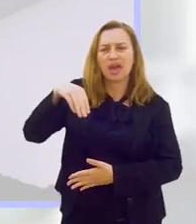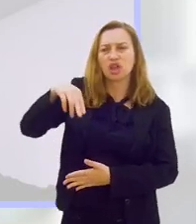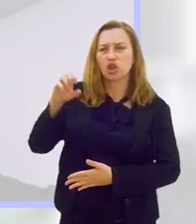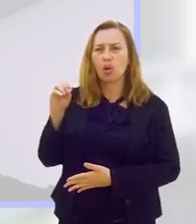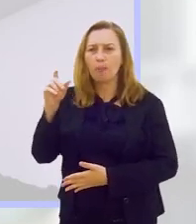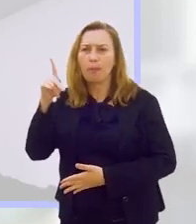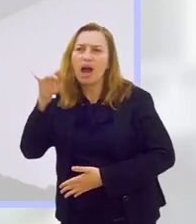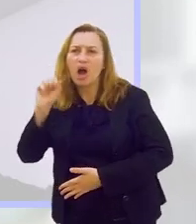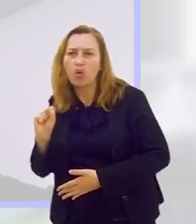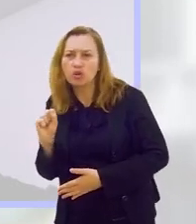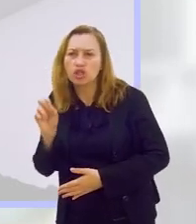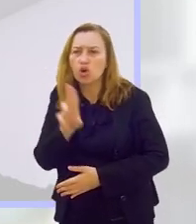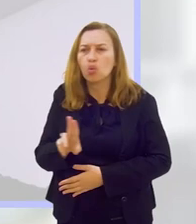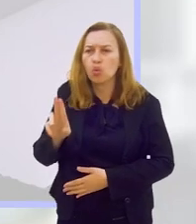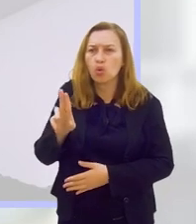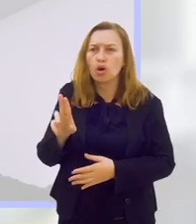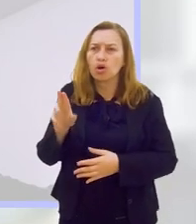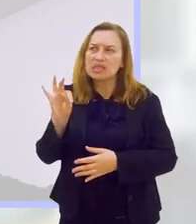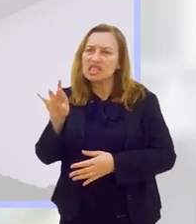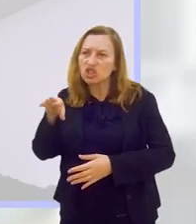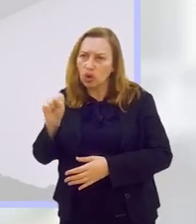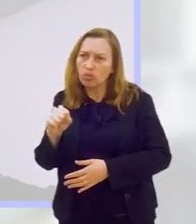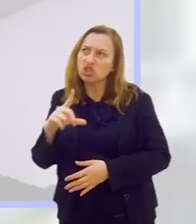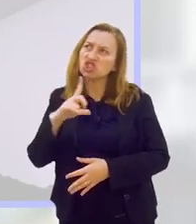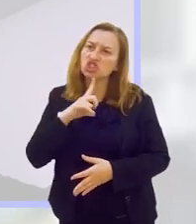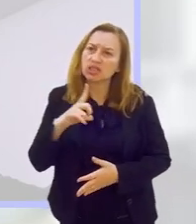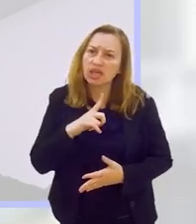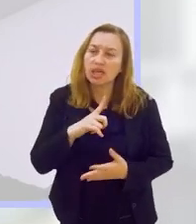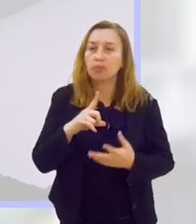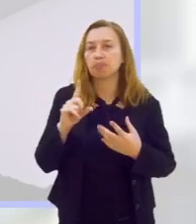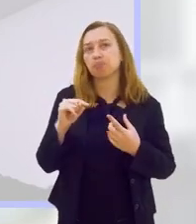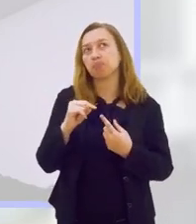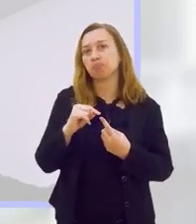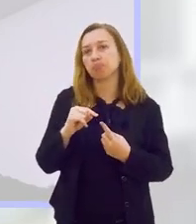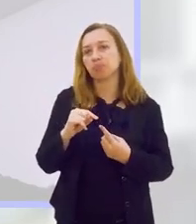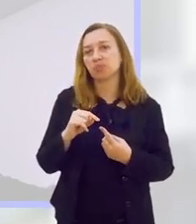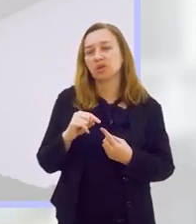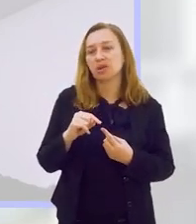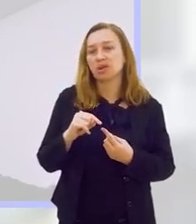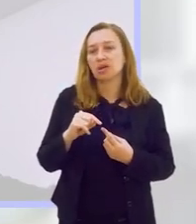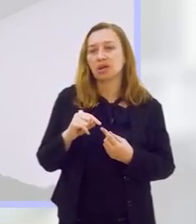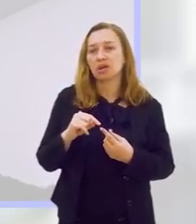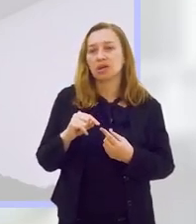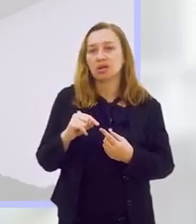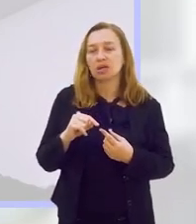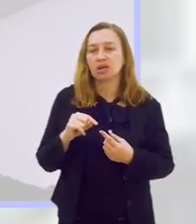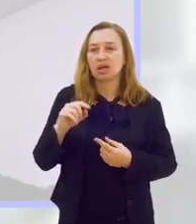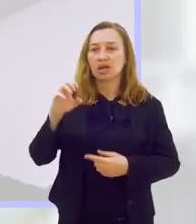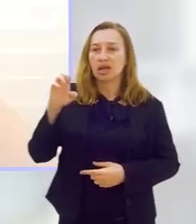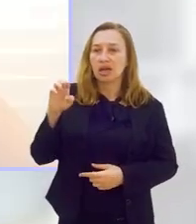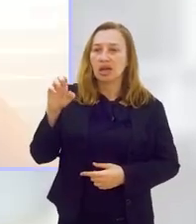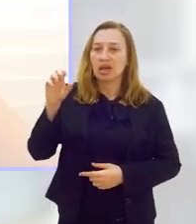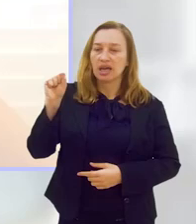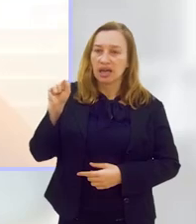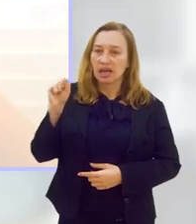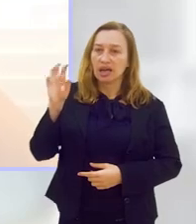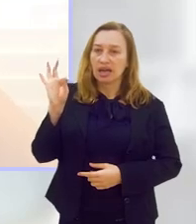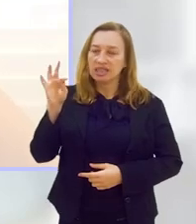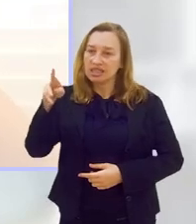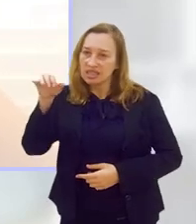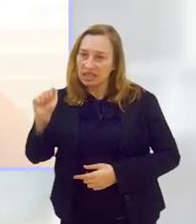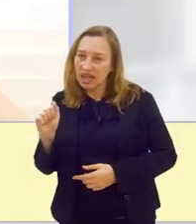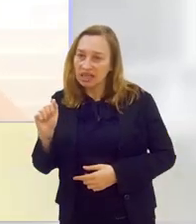seriam alteração na elasticidade da pele, há uma diminuição de colágeno.